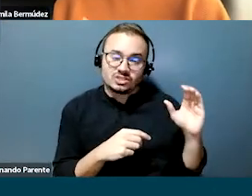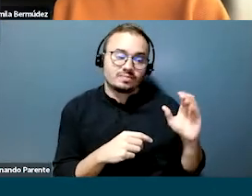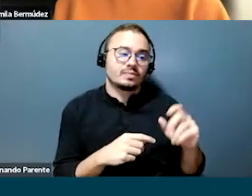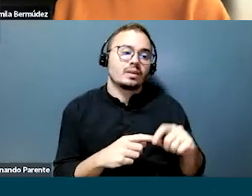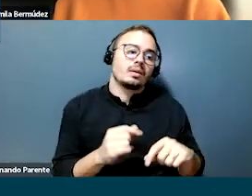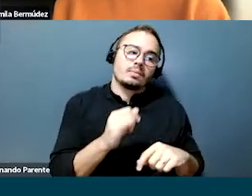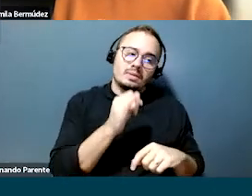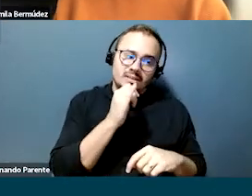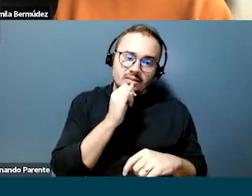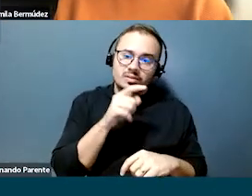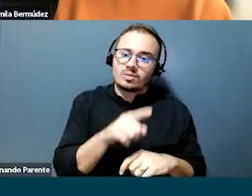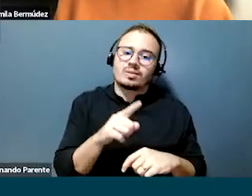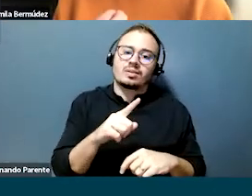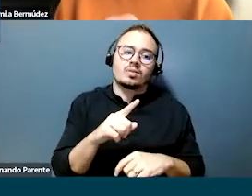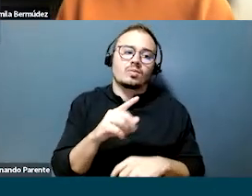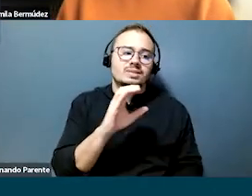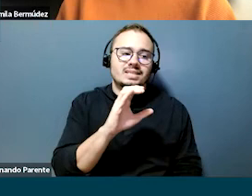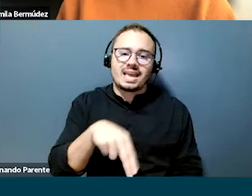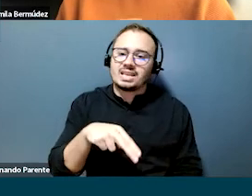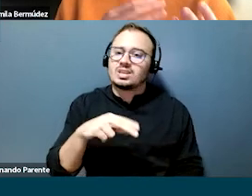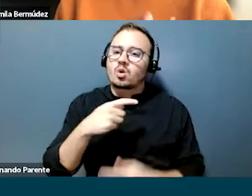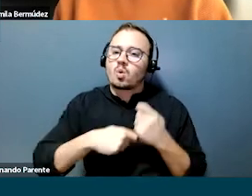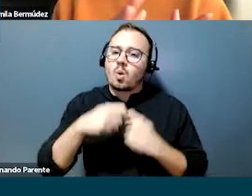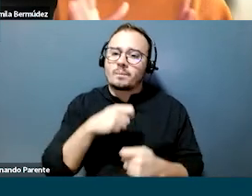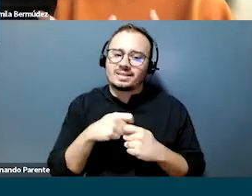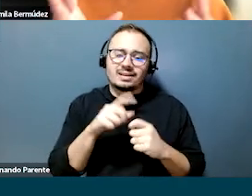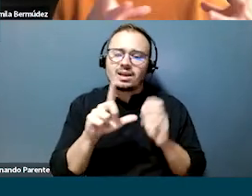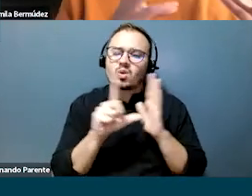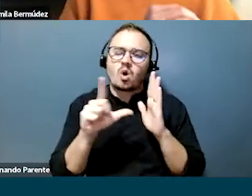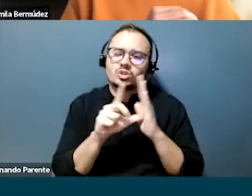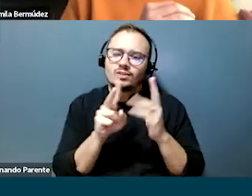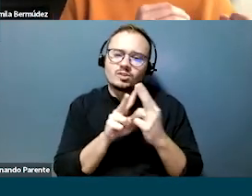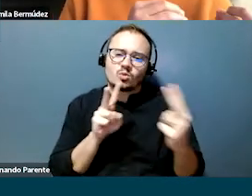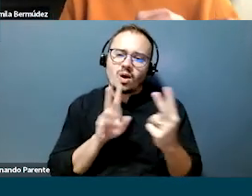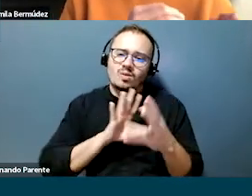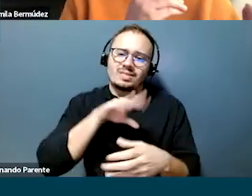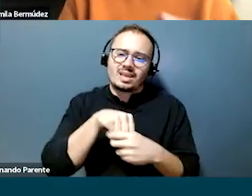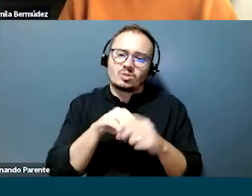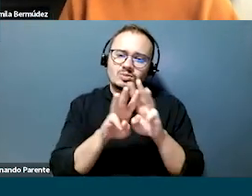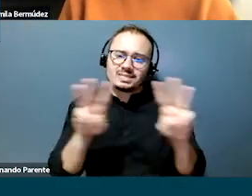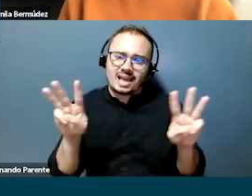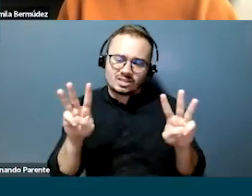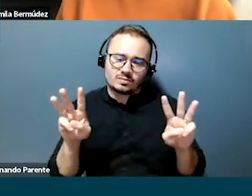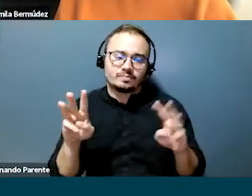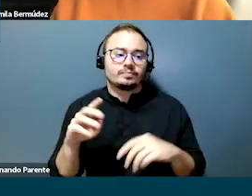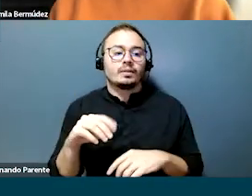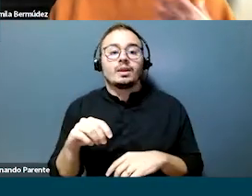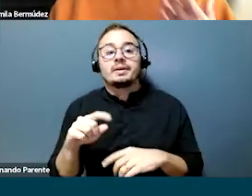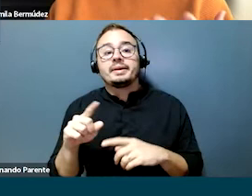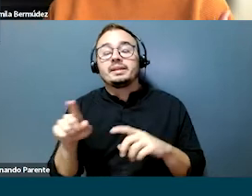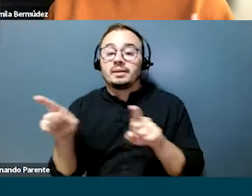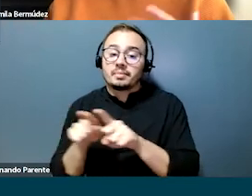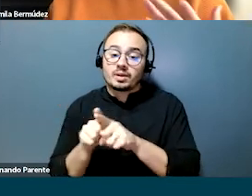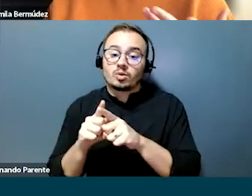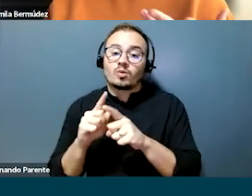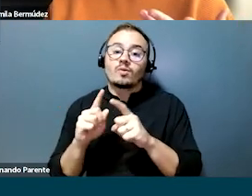digitais da Natura, como, por exemplo, o CN e-commerce, que basicamente é a loja virtual que ela tem dentro do site da Natura. E,